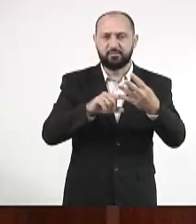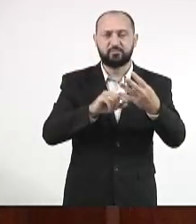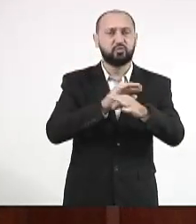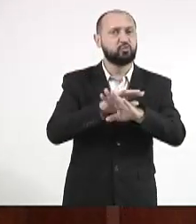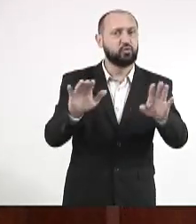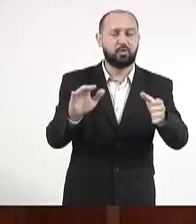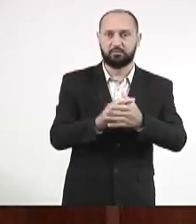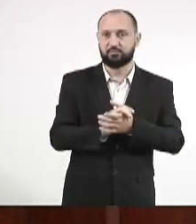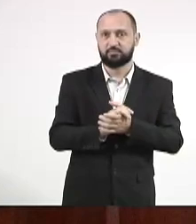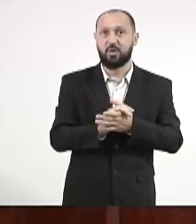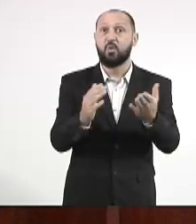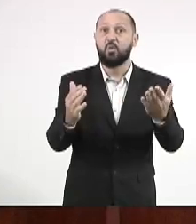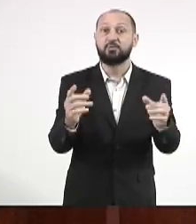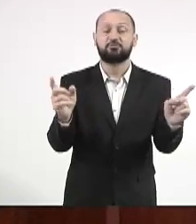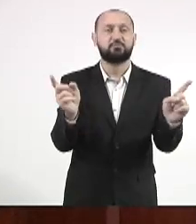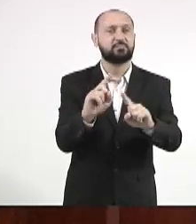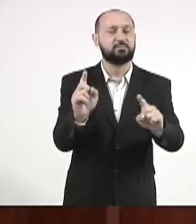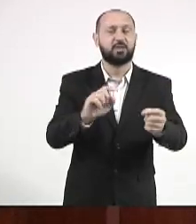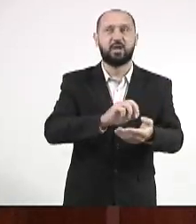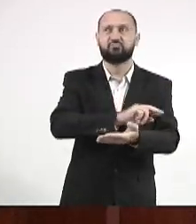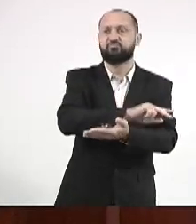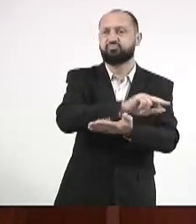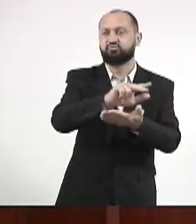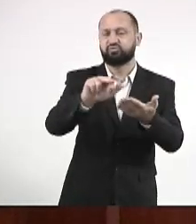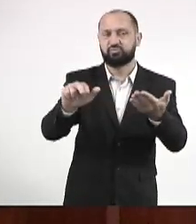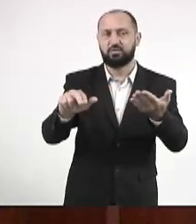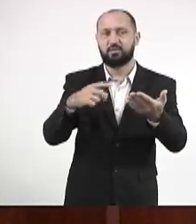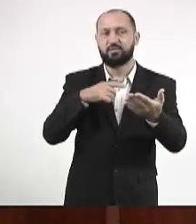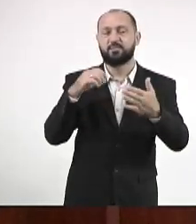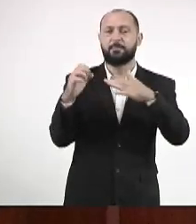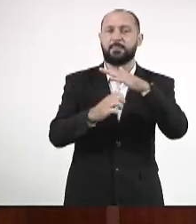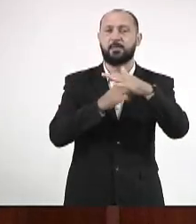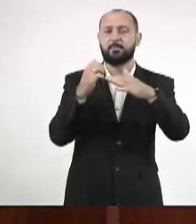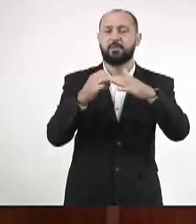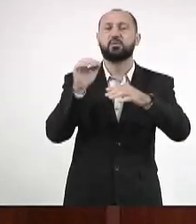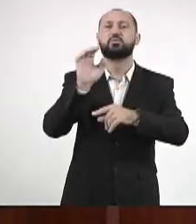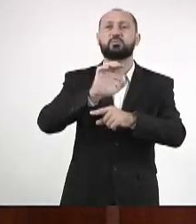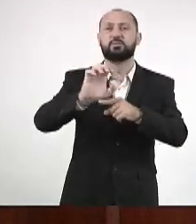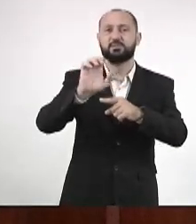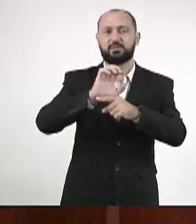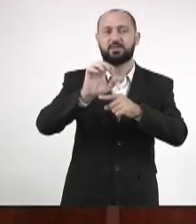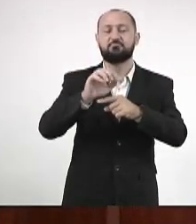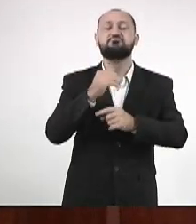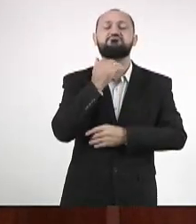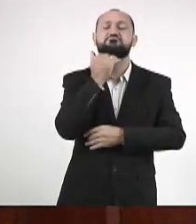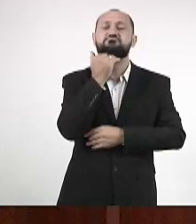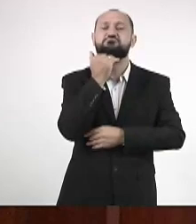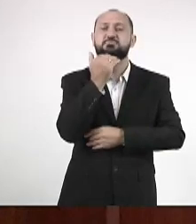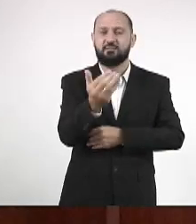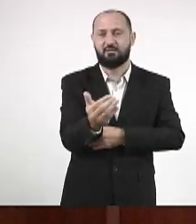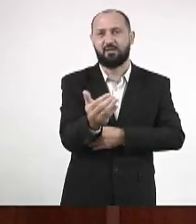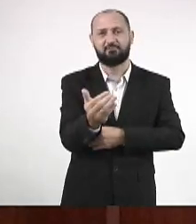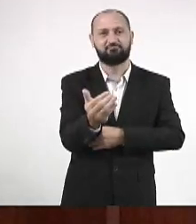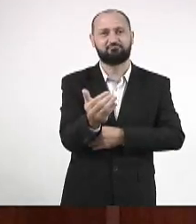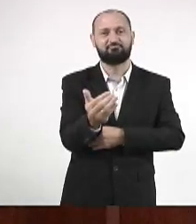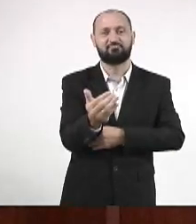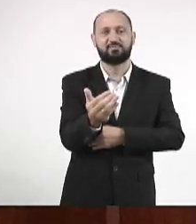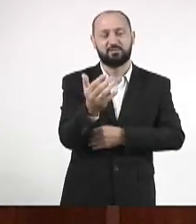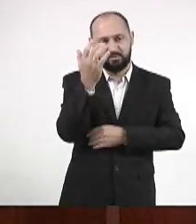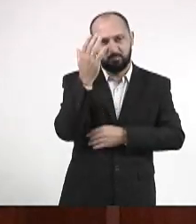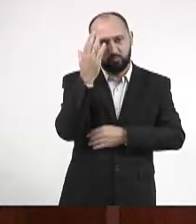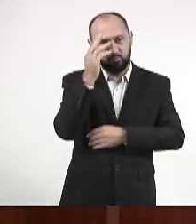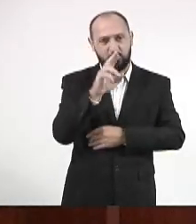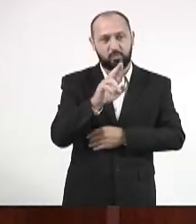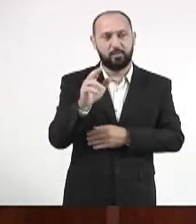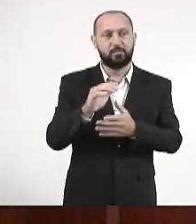Hoje não, são centenas de empresas que estão espalhadas pelo Estado e ninguém, e ninguém sabe o está